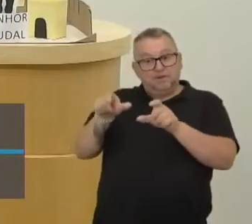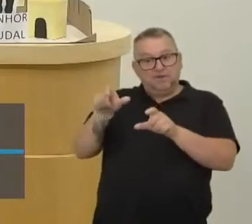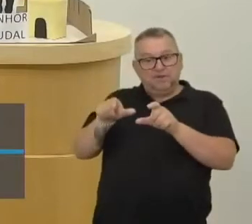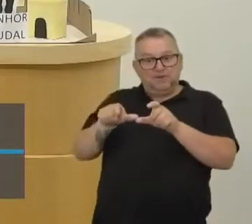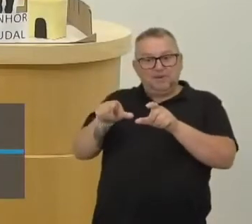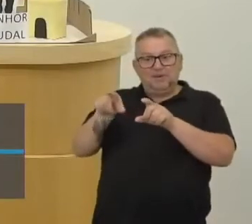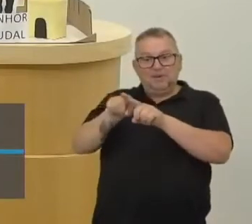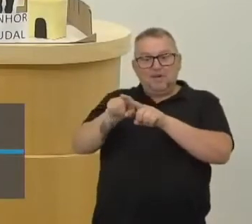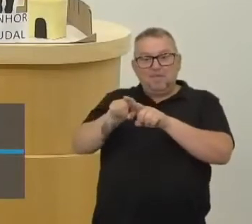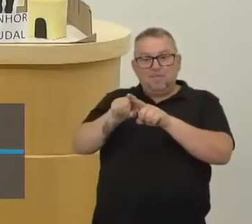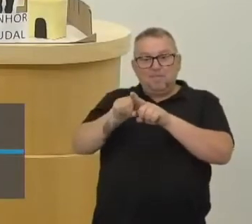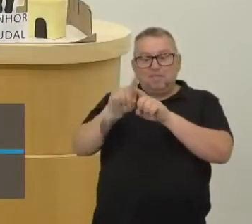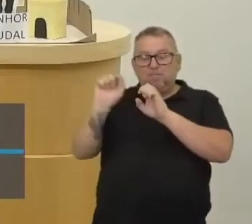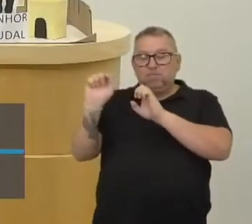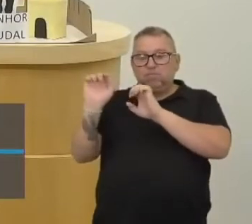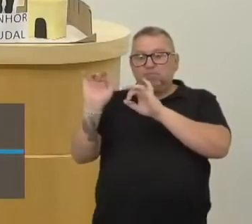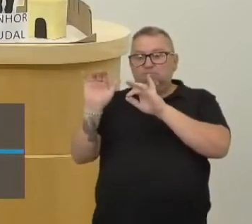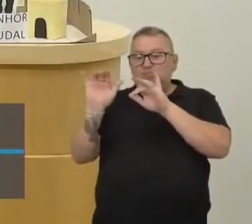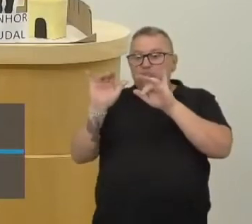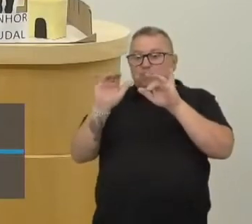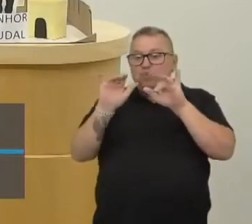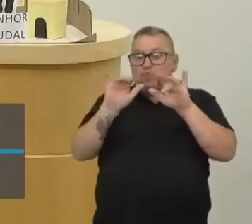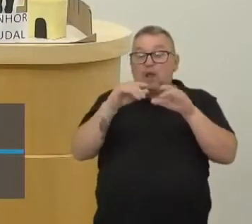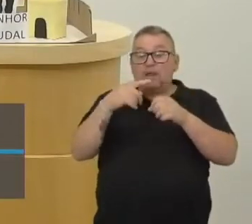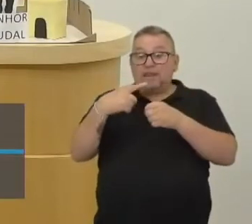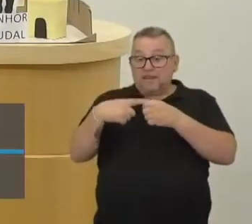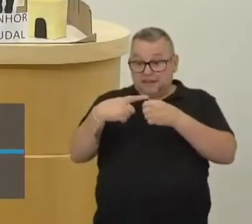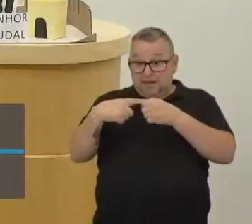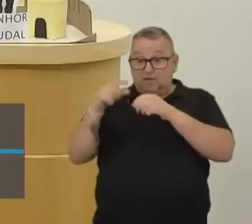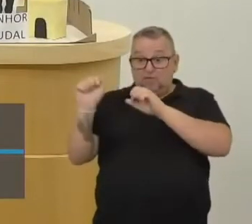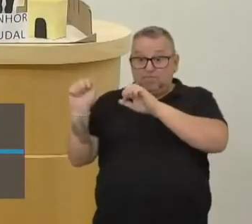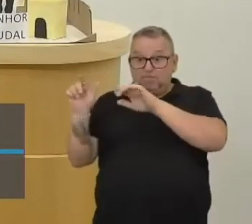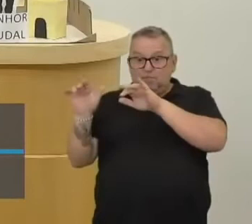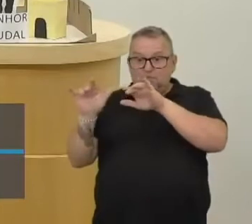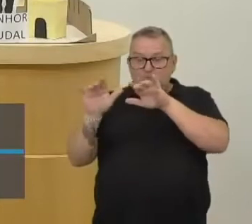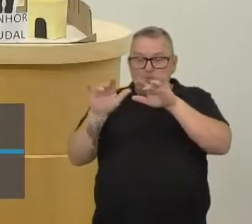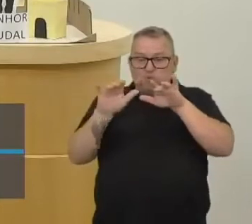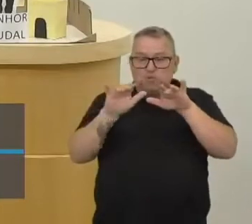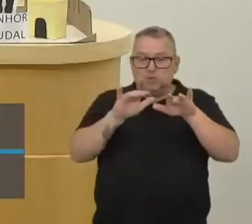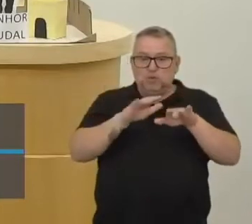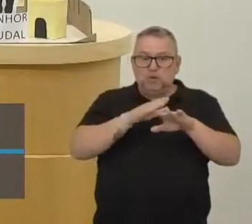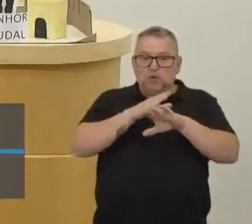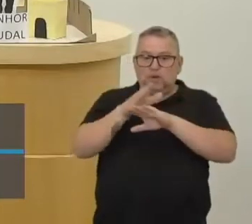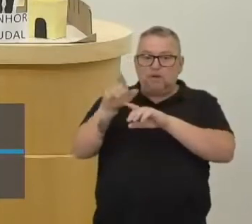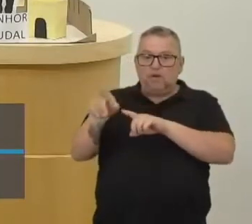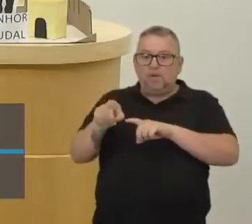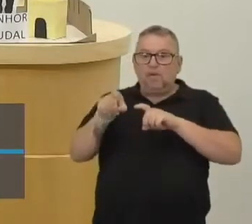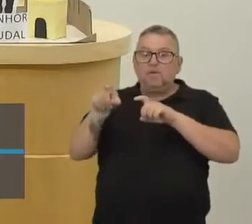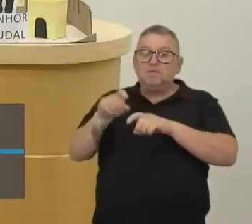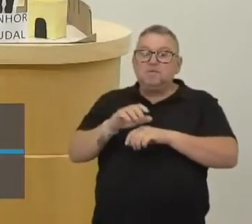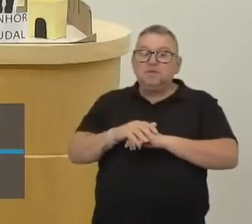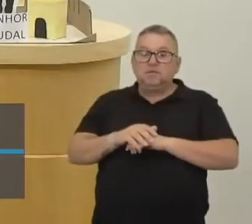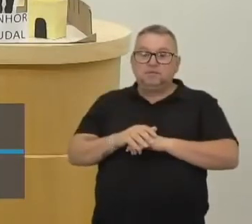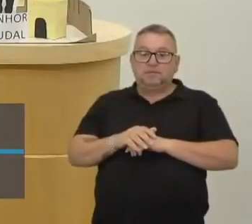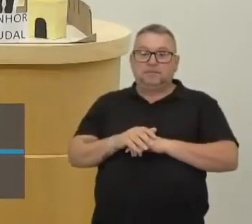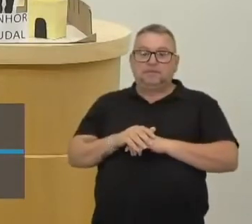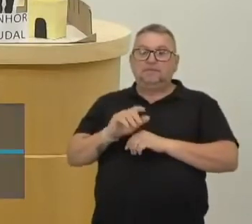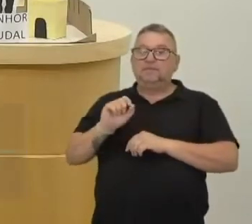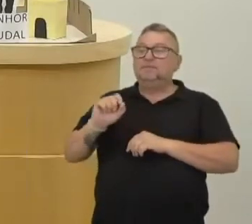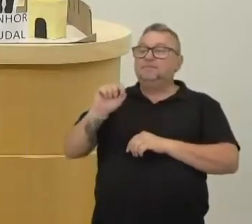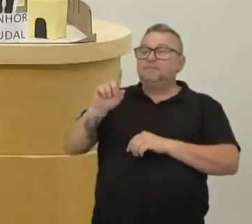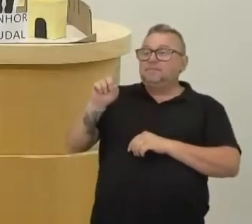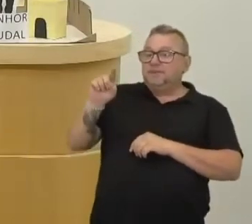também saíram lá das cidades e começaram a entrar, né, nos feudos. Quem são eles